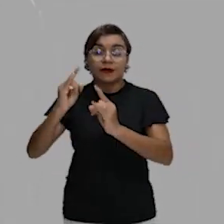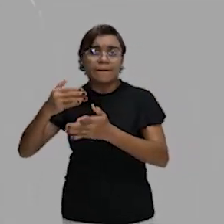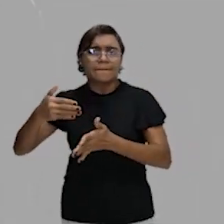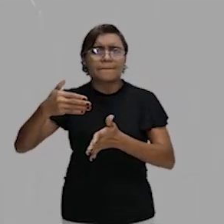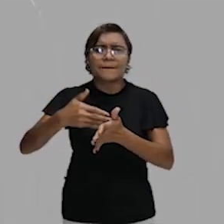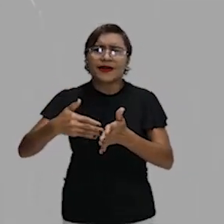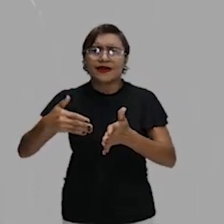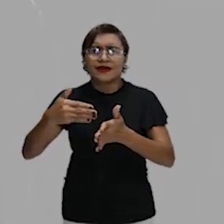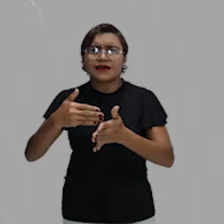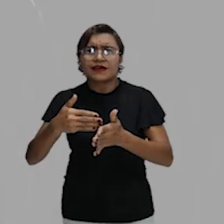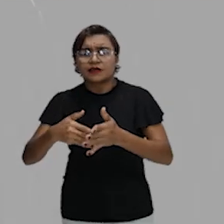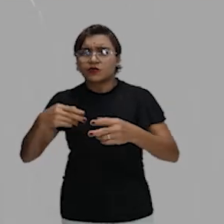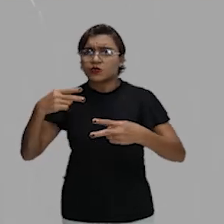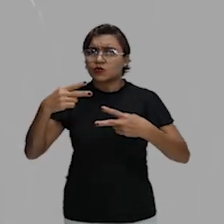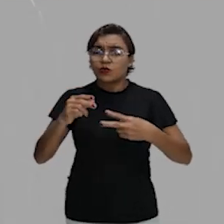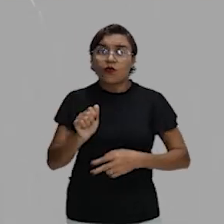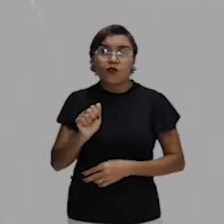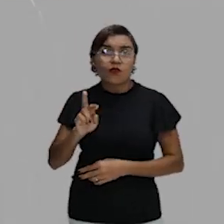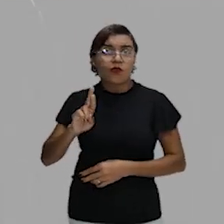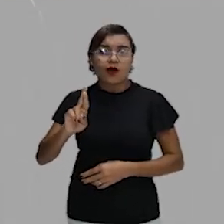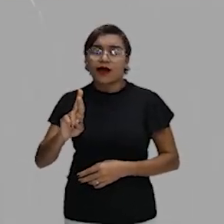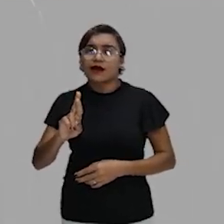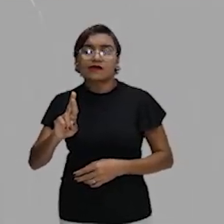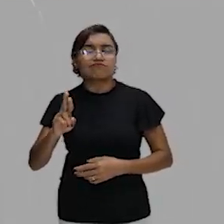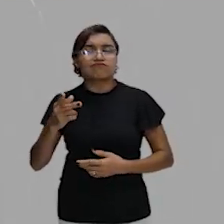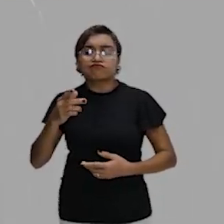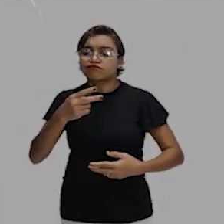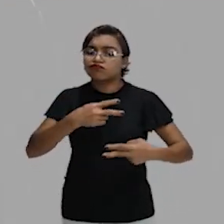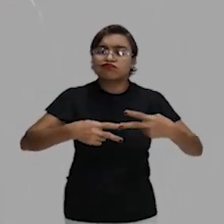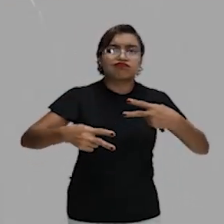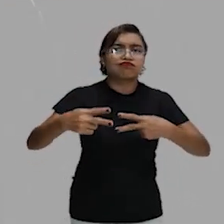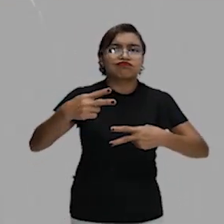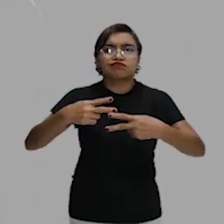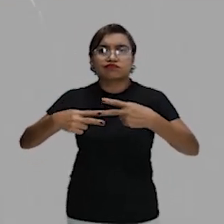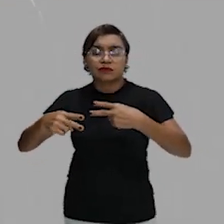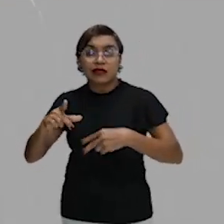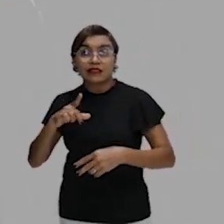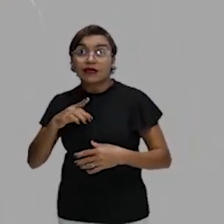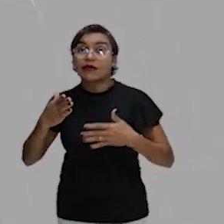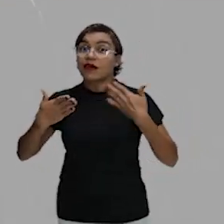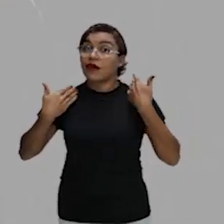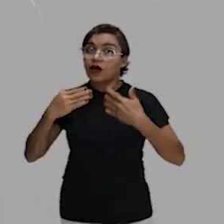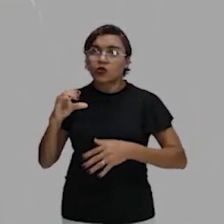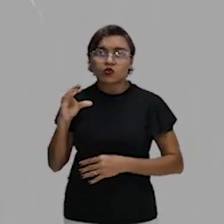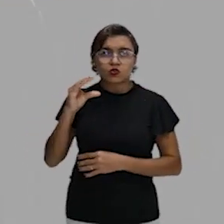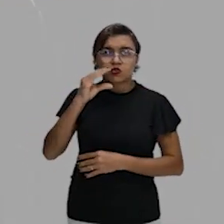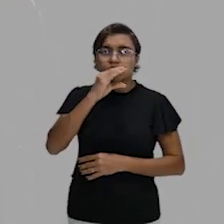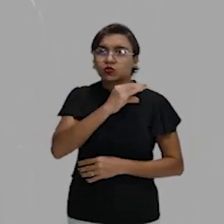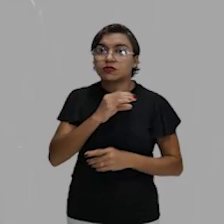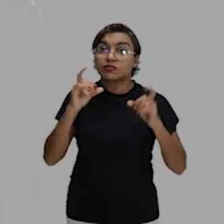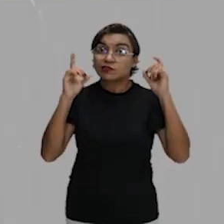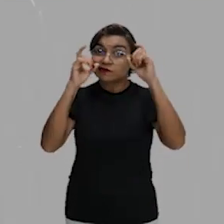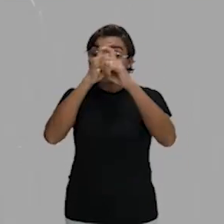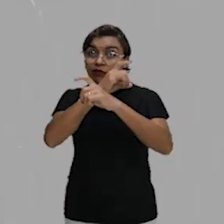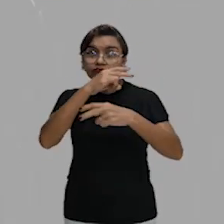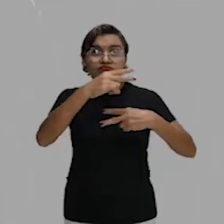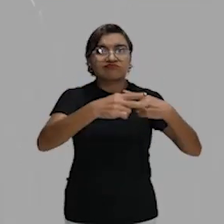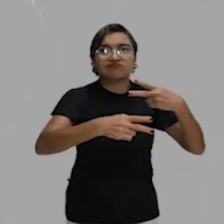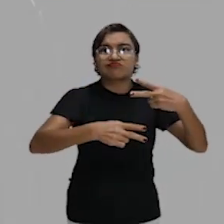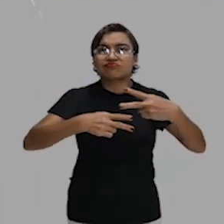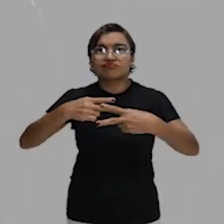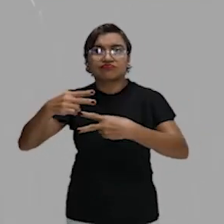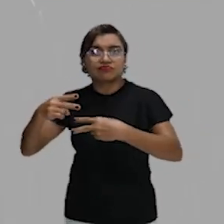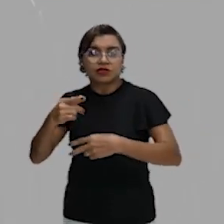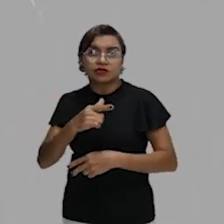vão impedir a circulação do ar. Resultado, tu tem maior concentração de calor e dificuldade de circulação do ar.